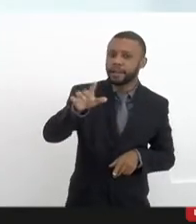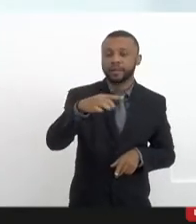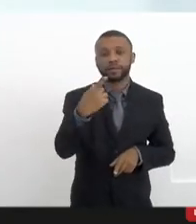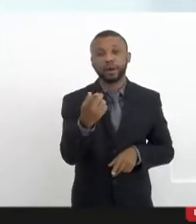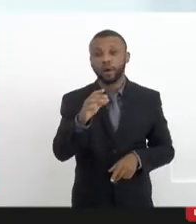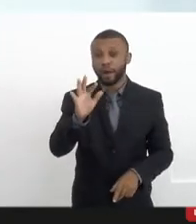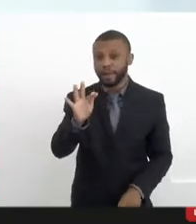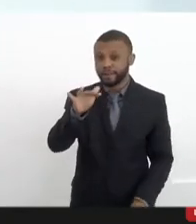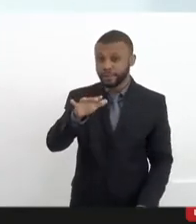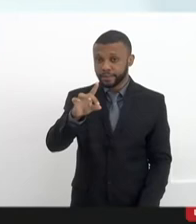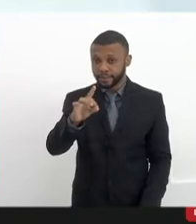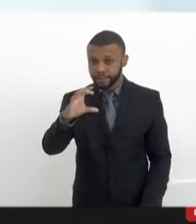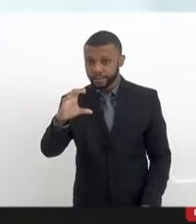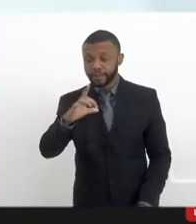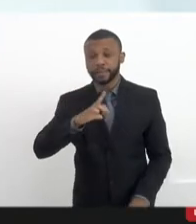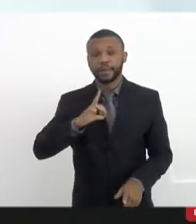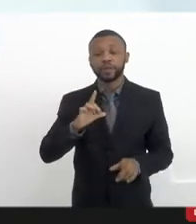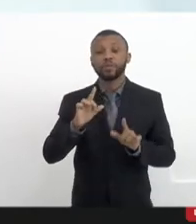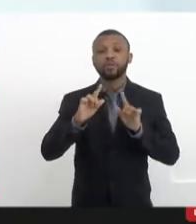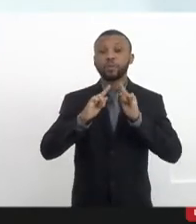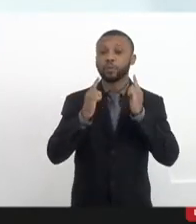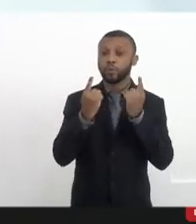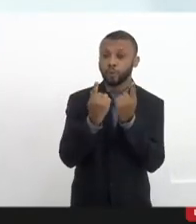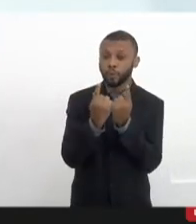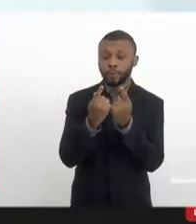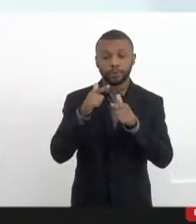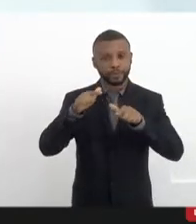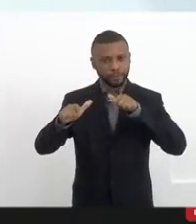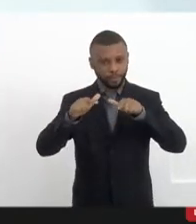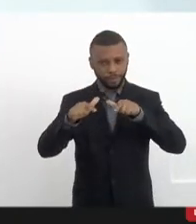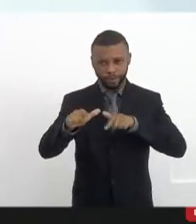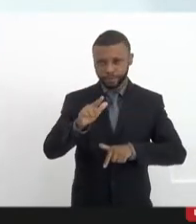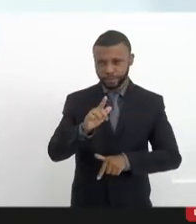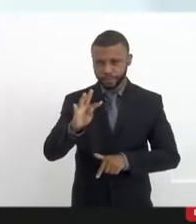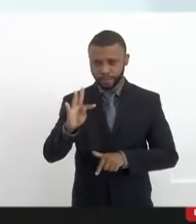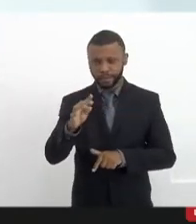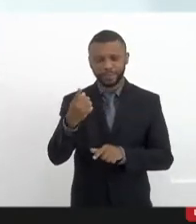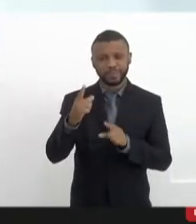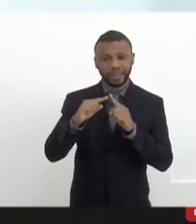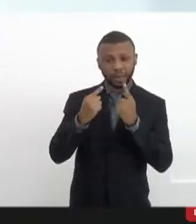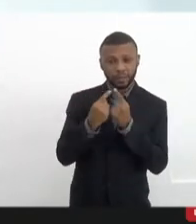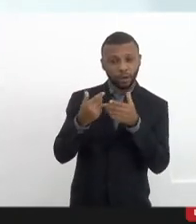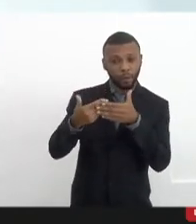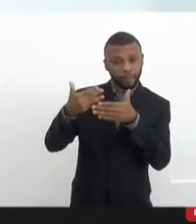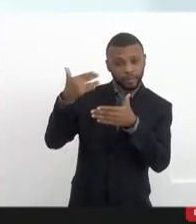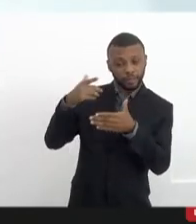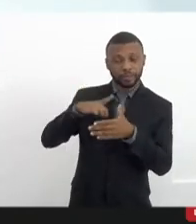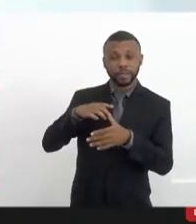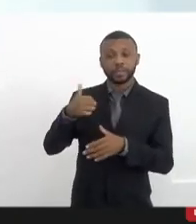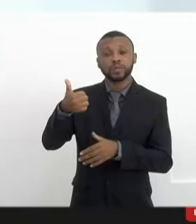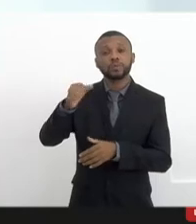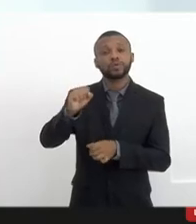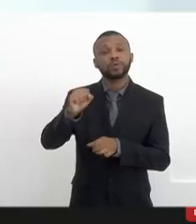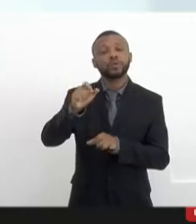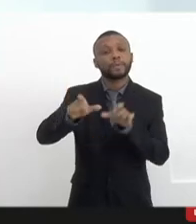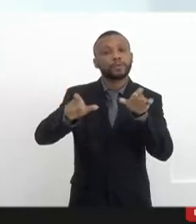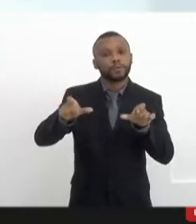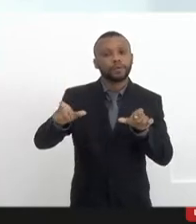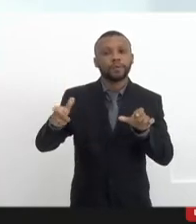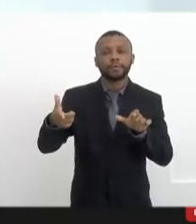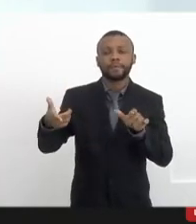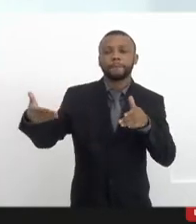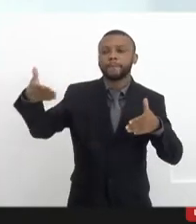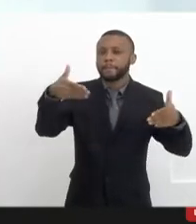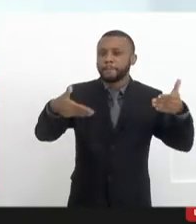FNDC tem um grupo de trabalho, na última reunião já tinha 18 companheiros participando, que está organizando o segundo